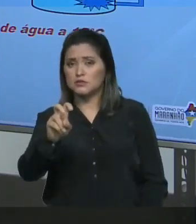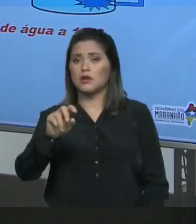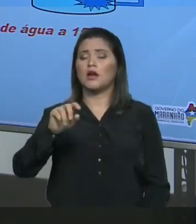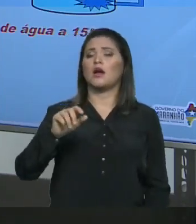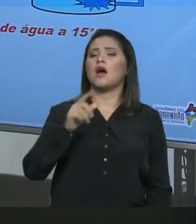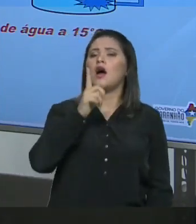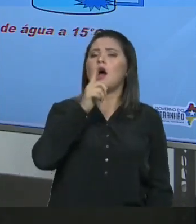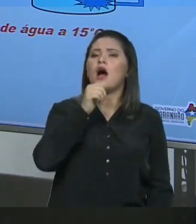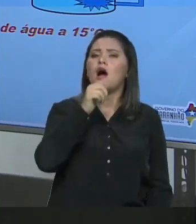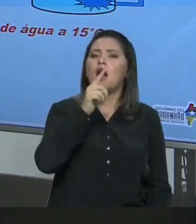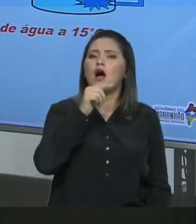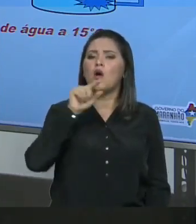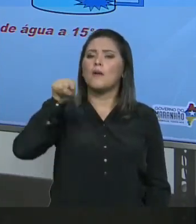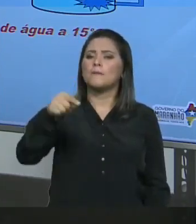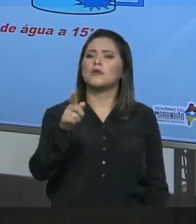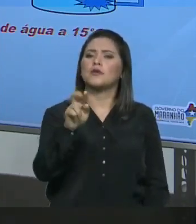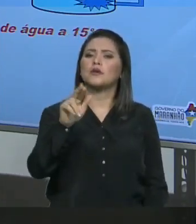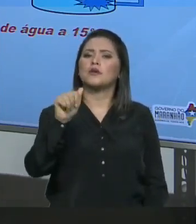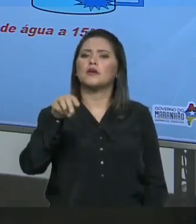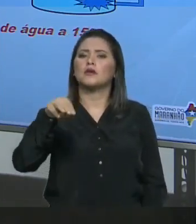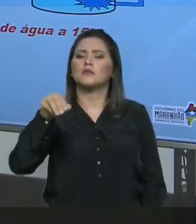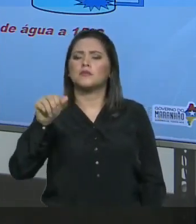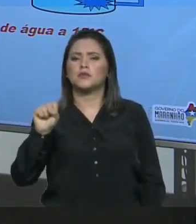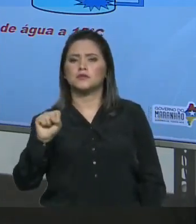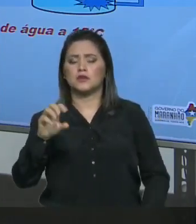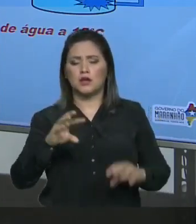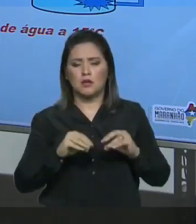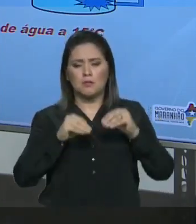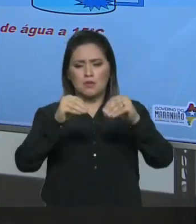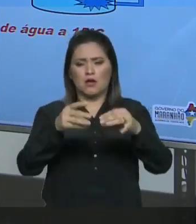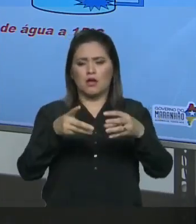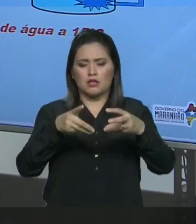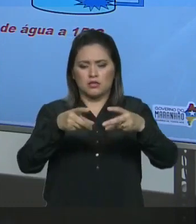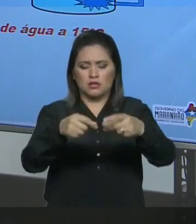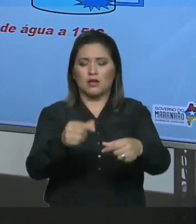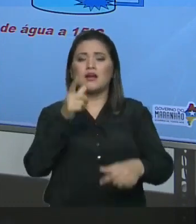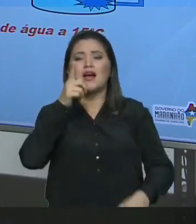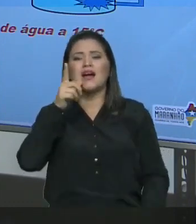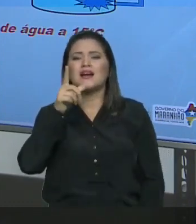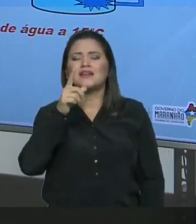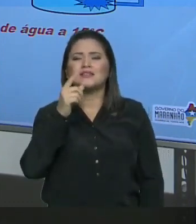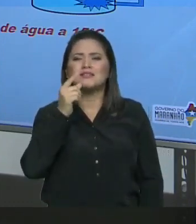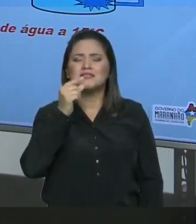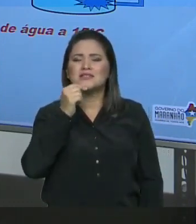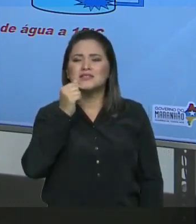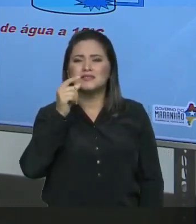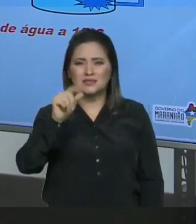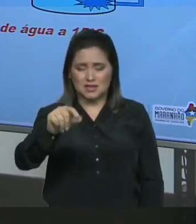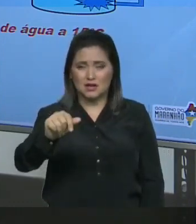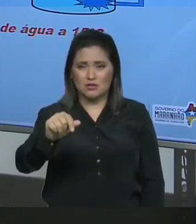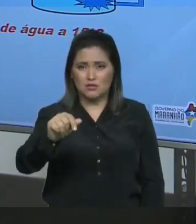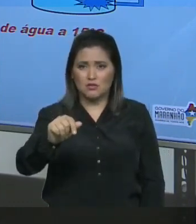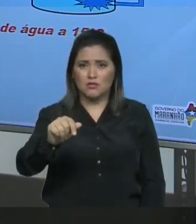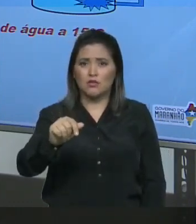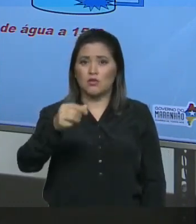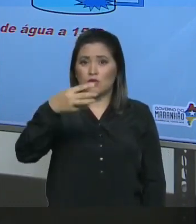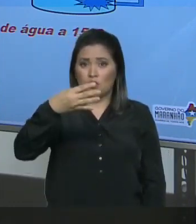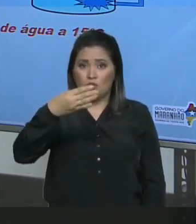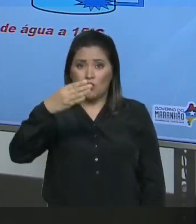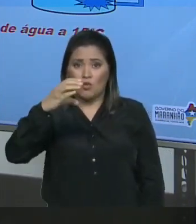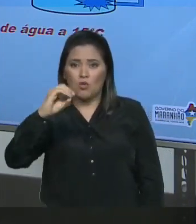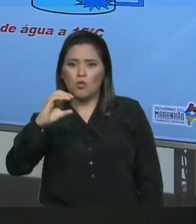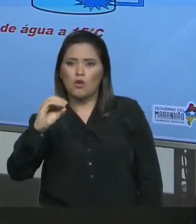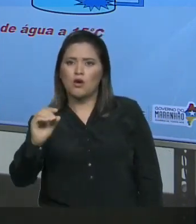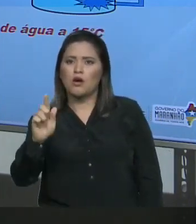Colocar 400 gramas de sal De cozinha O é vai acontecer Você sabendo que Com mil gramas de água